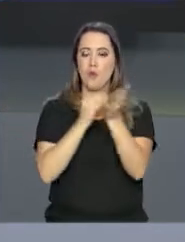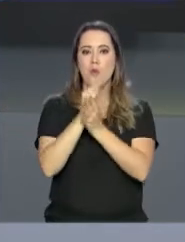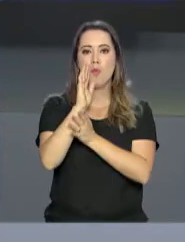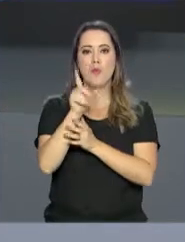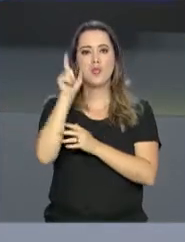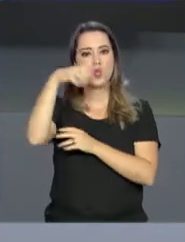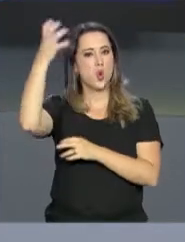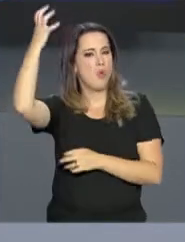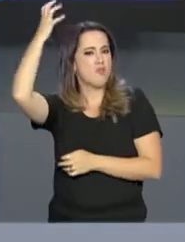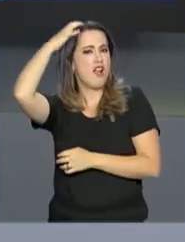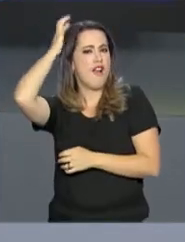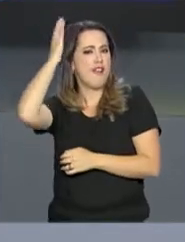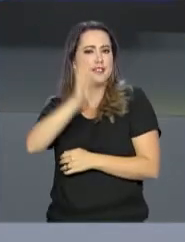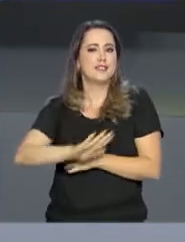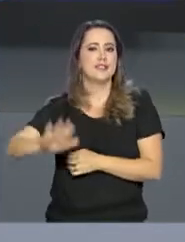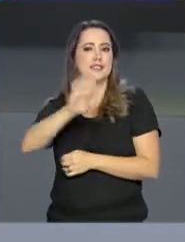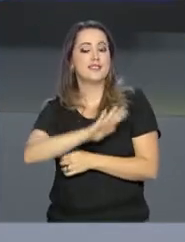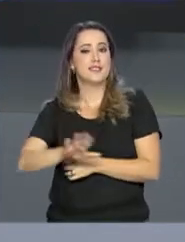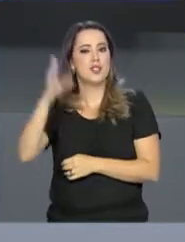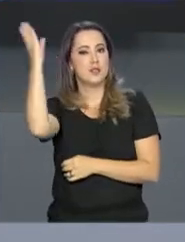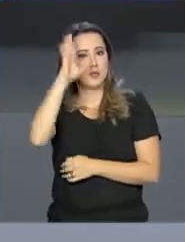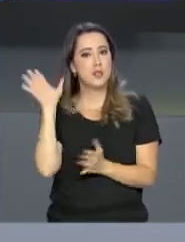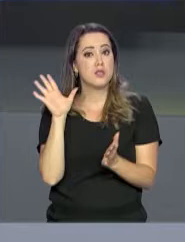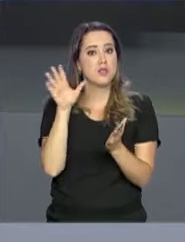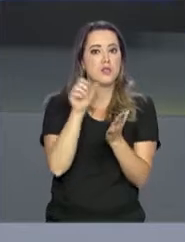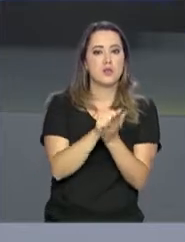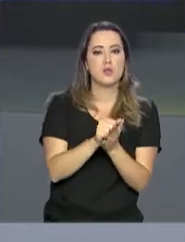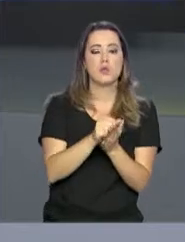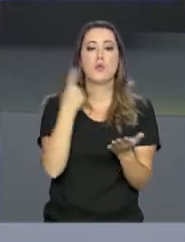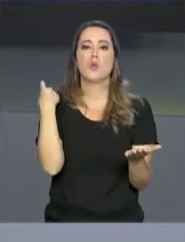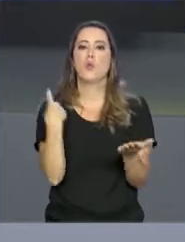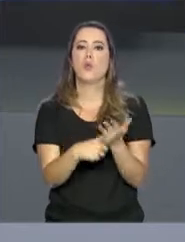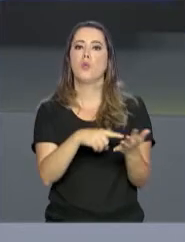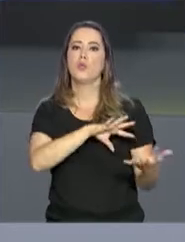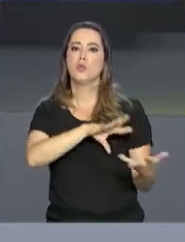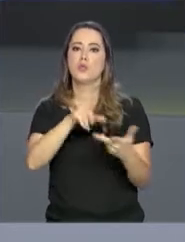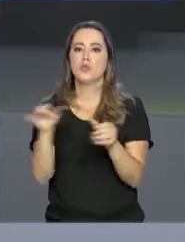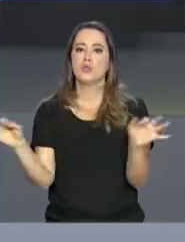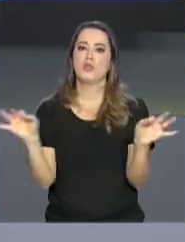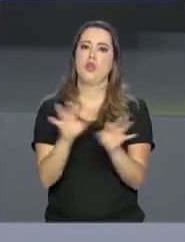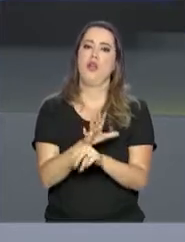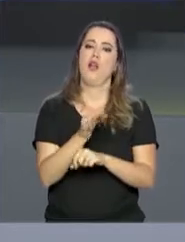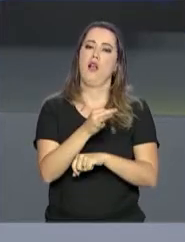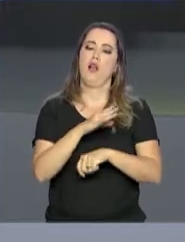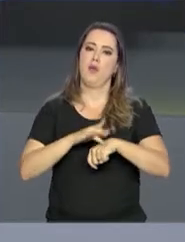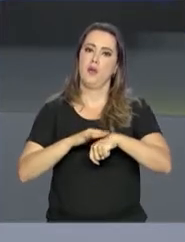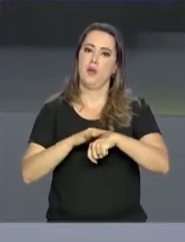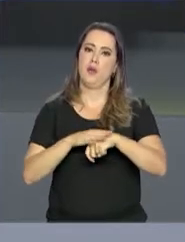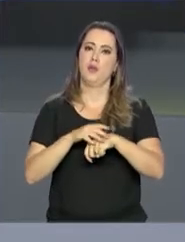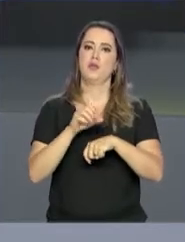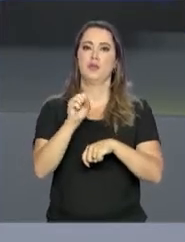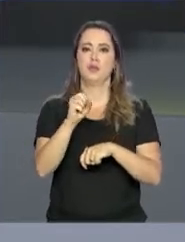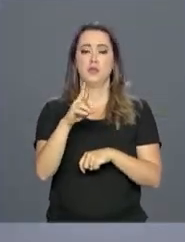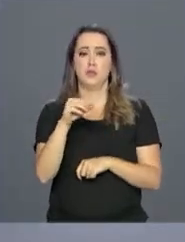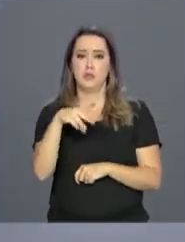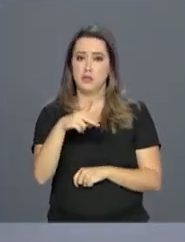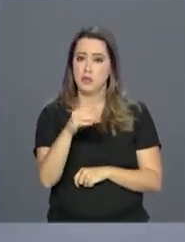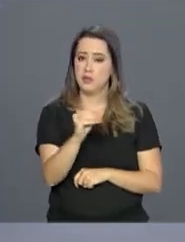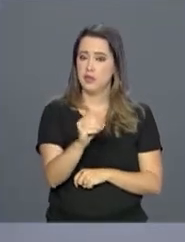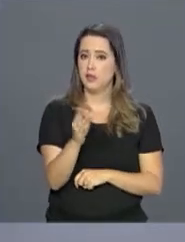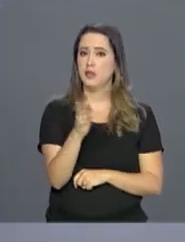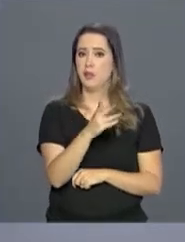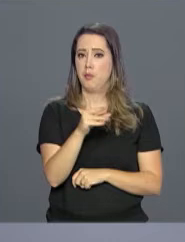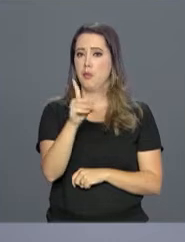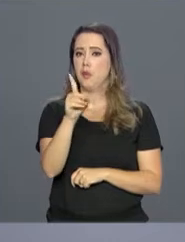a rainha dos baixinhos e o Brasil assumiu compromissos internacionais de erradicar o sarampo e a paralisia infantil. E